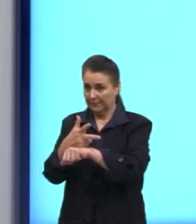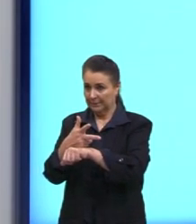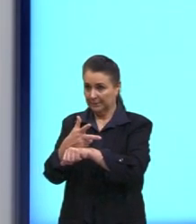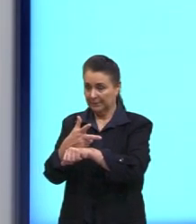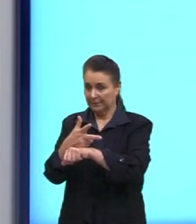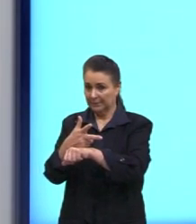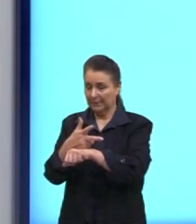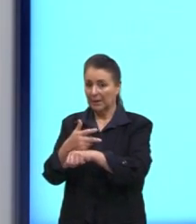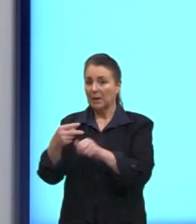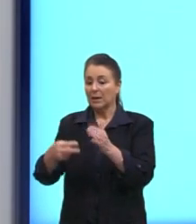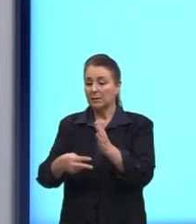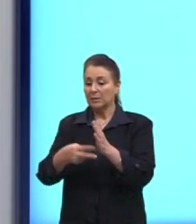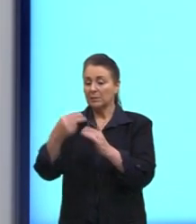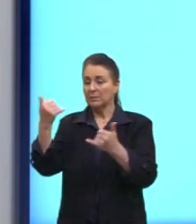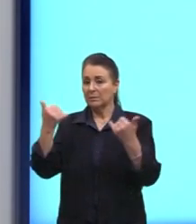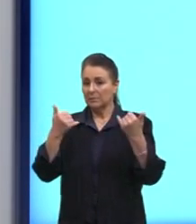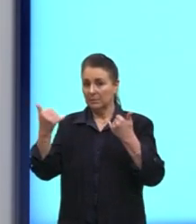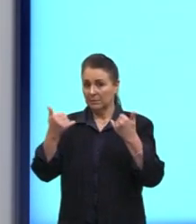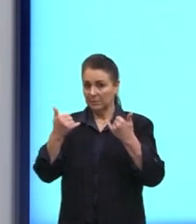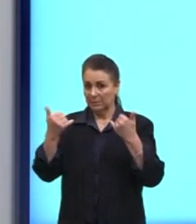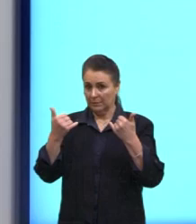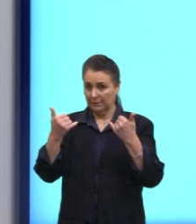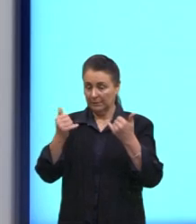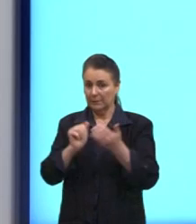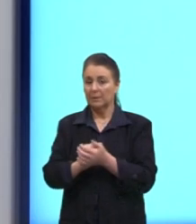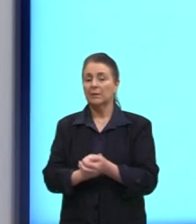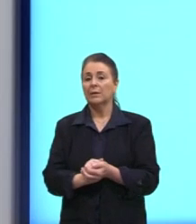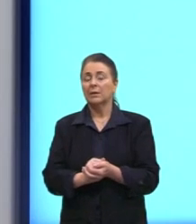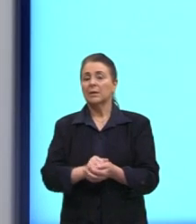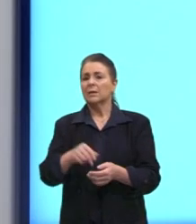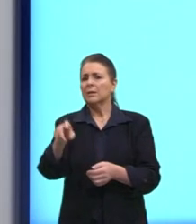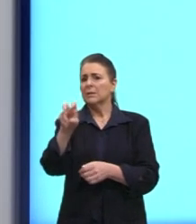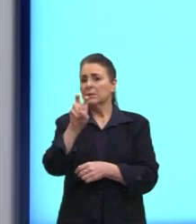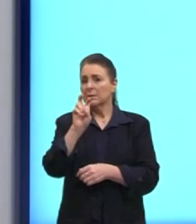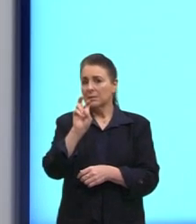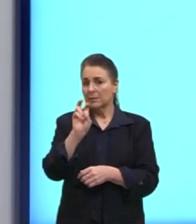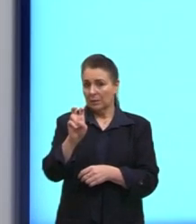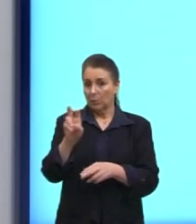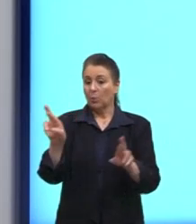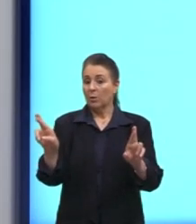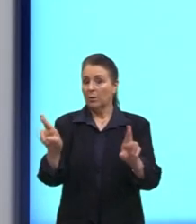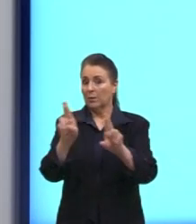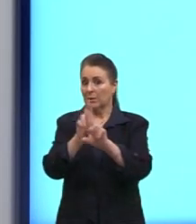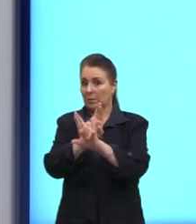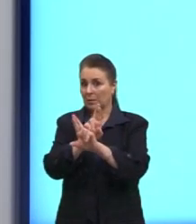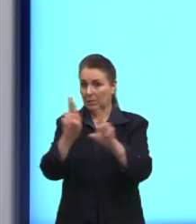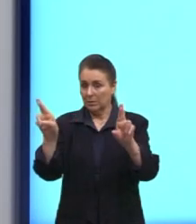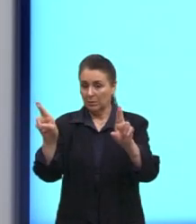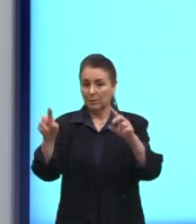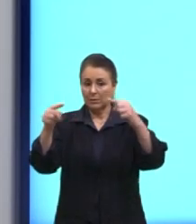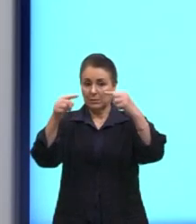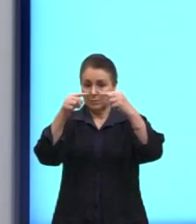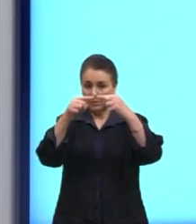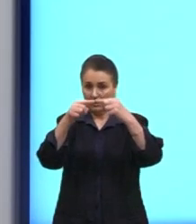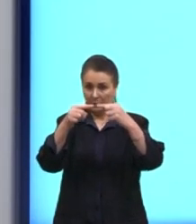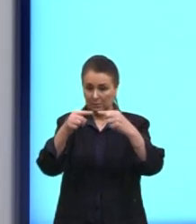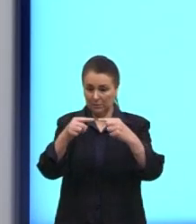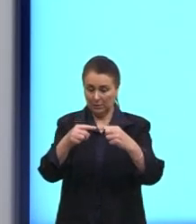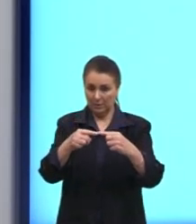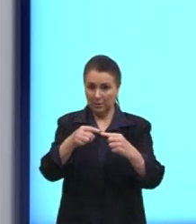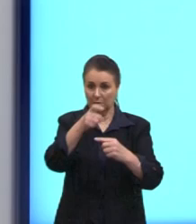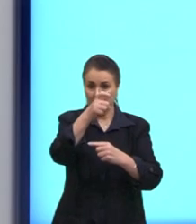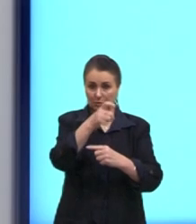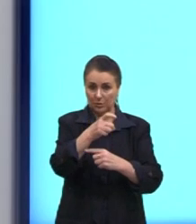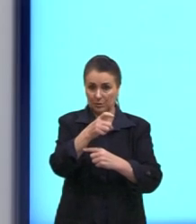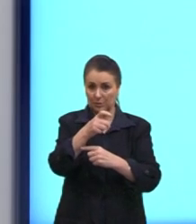A segunda informação, então, foram cinco relações entre as coordenadas X e Y